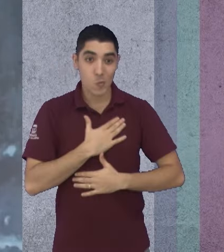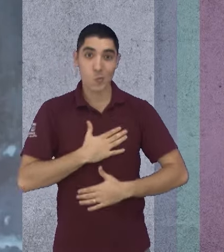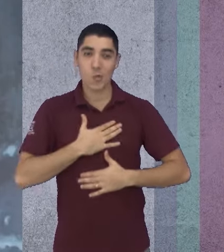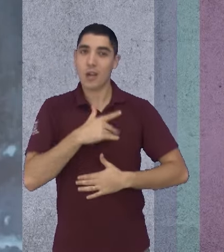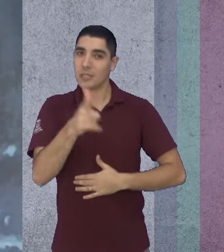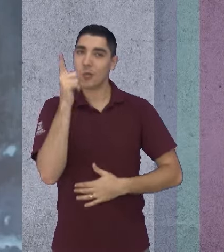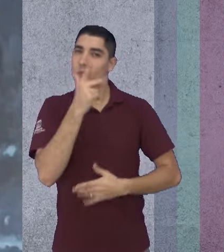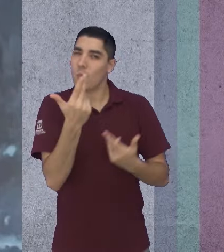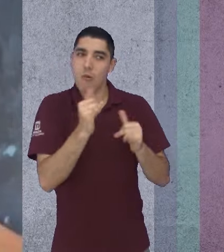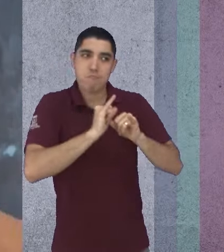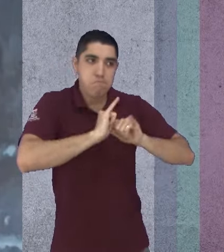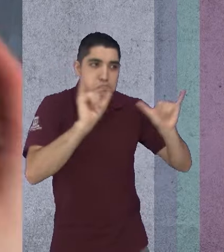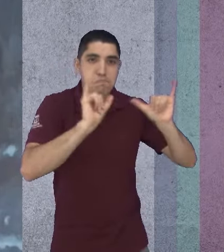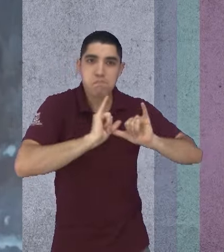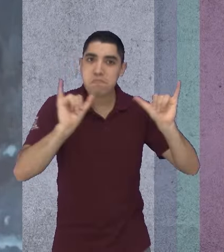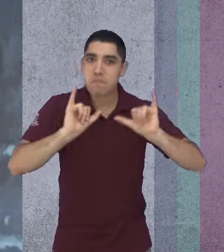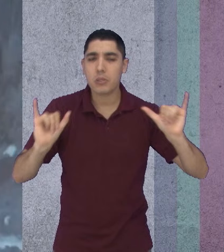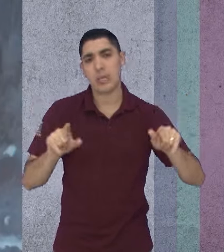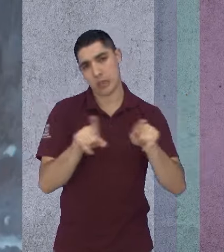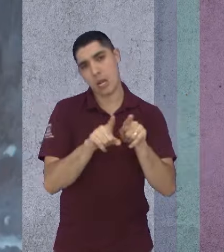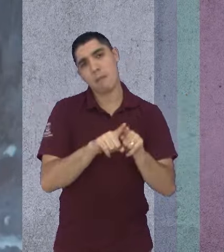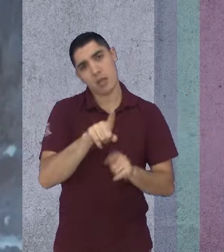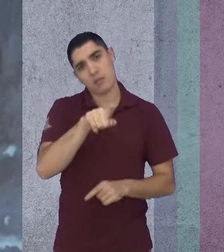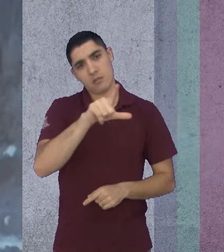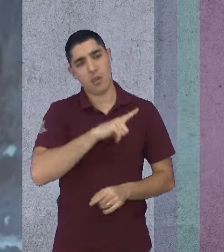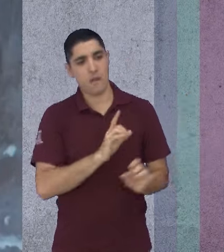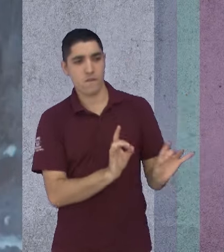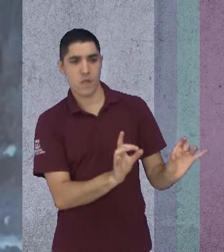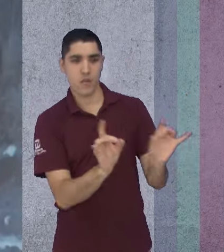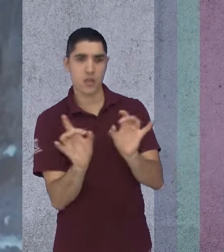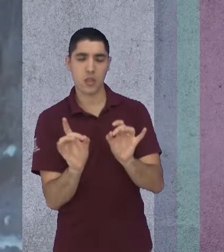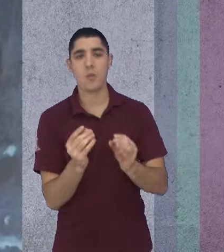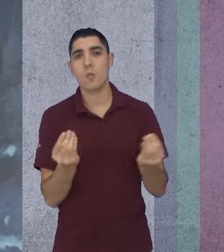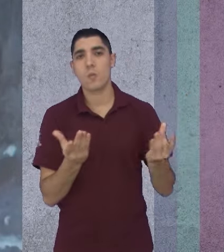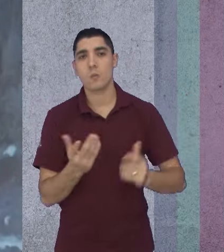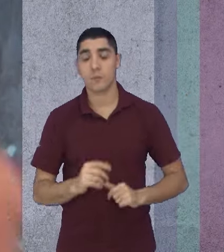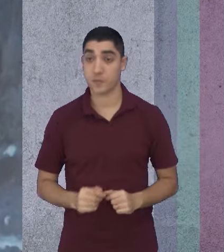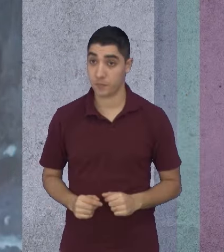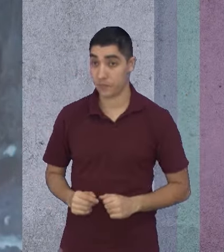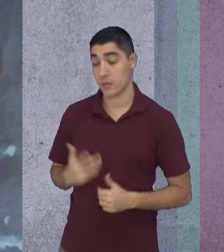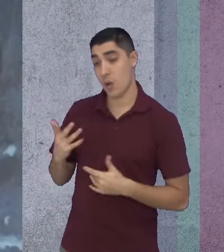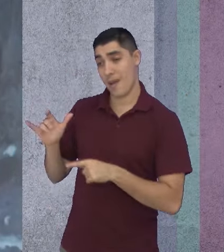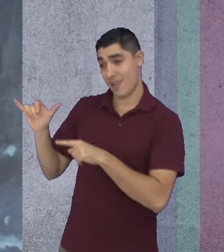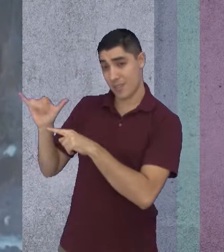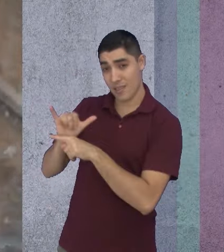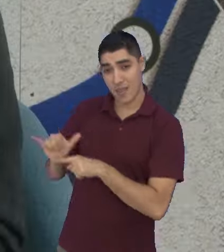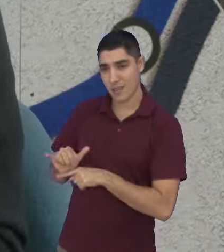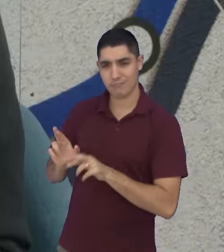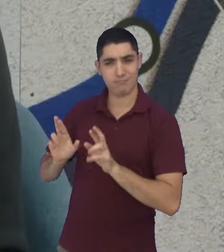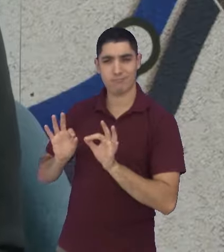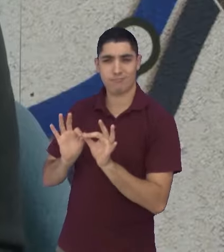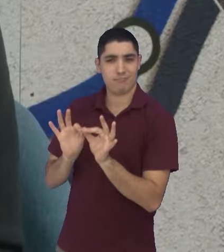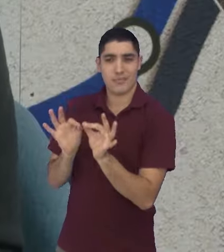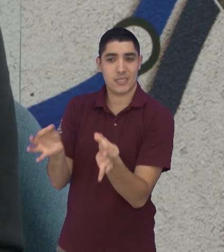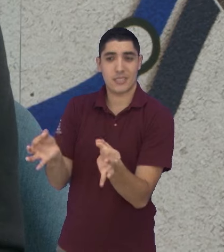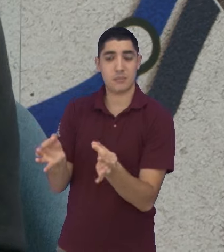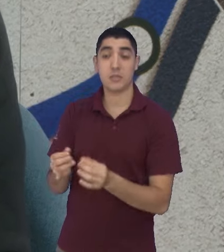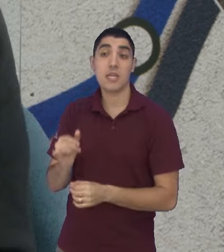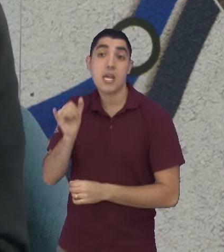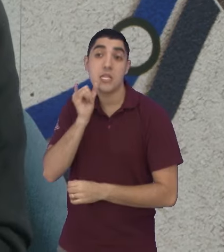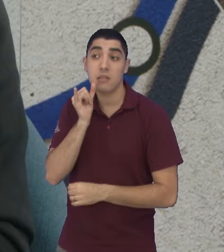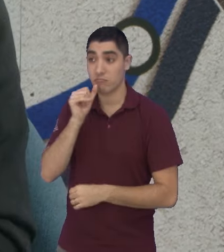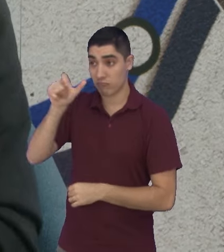digital, né? E a venda também, né? Dos seus produtos. É, a estratégia é muito simples. É você fazer aquilo que o pessoal tem vontade.